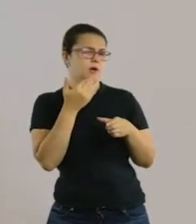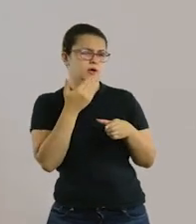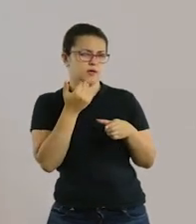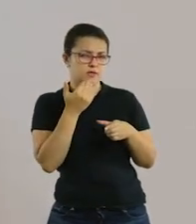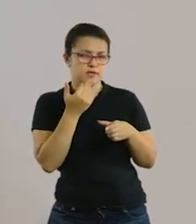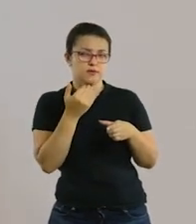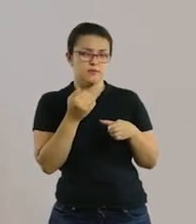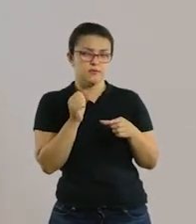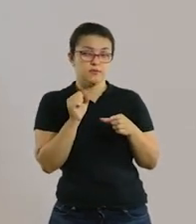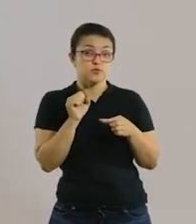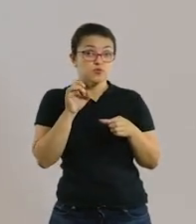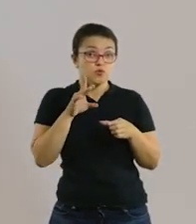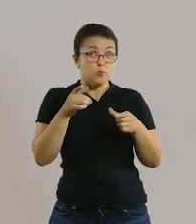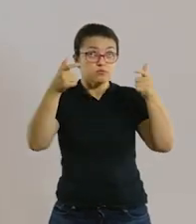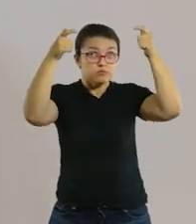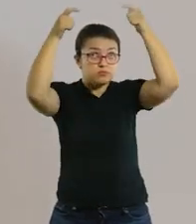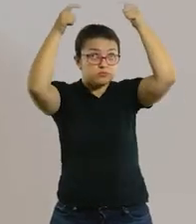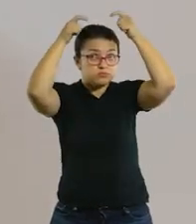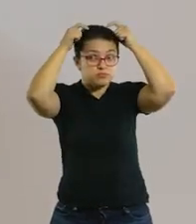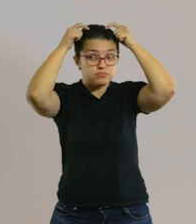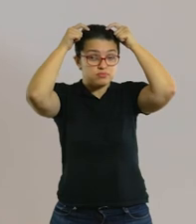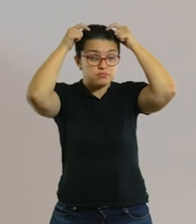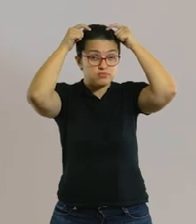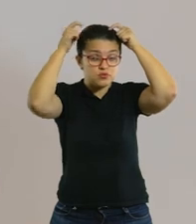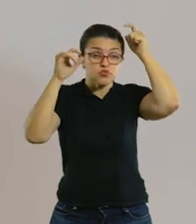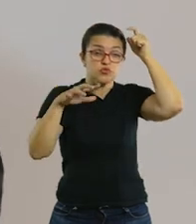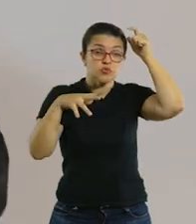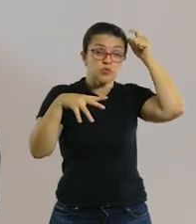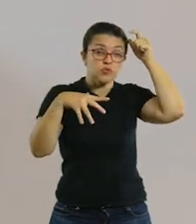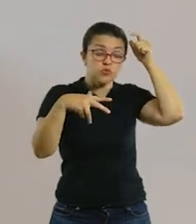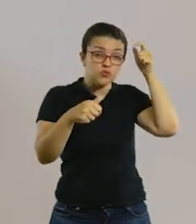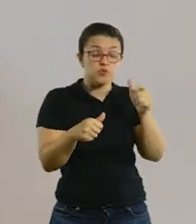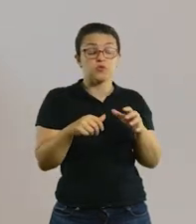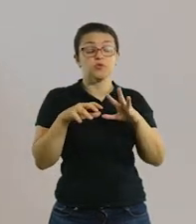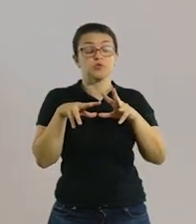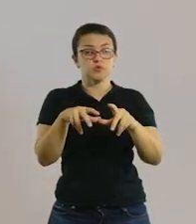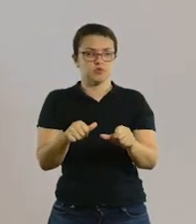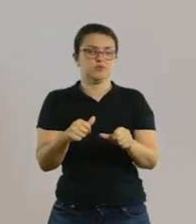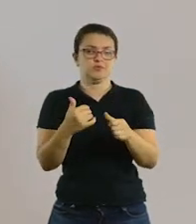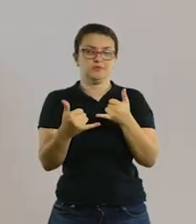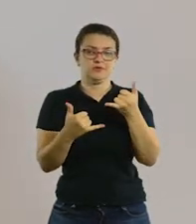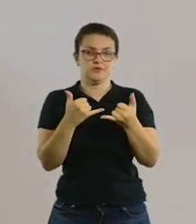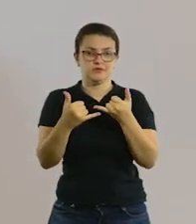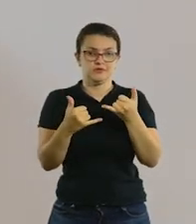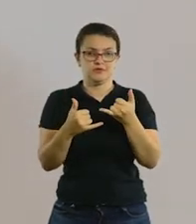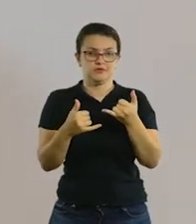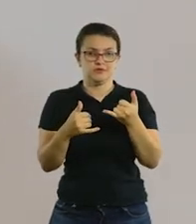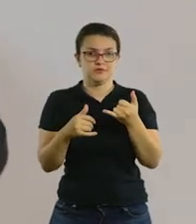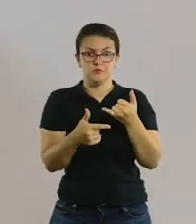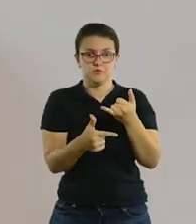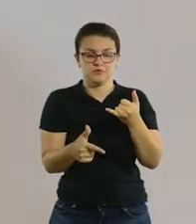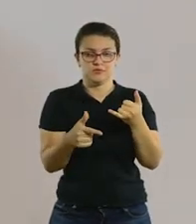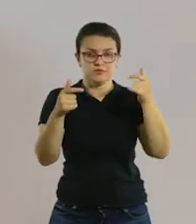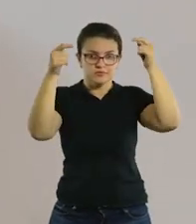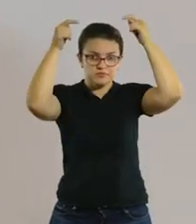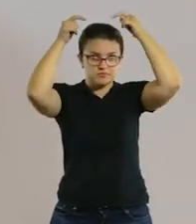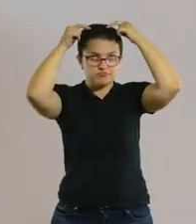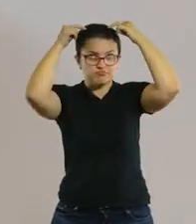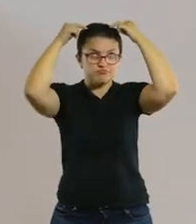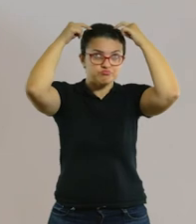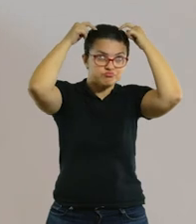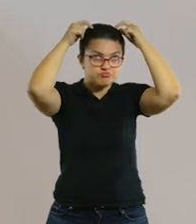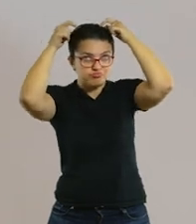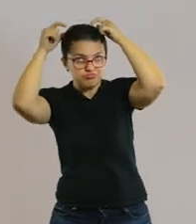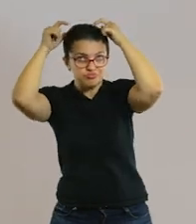comece a ficar fácil, colocar só o pratinho na cabeça, tá? E todos os participantes com o prato na cabeça, sem a bolinha, tá bom?